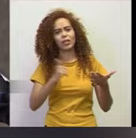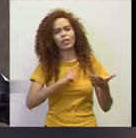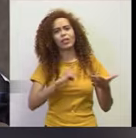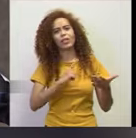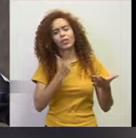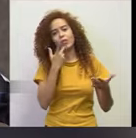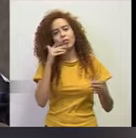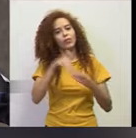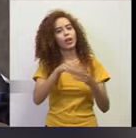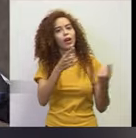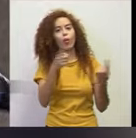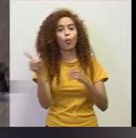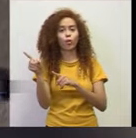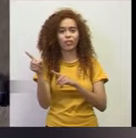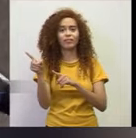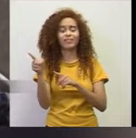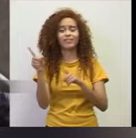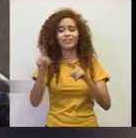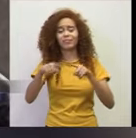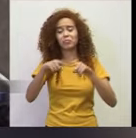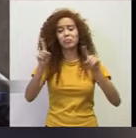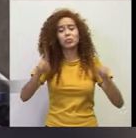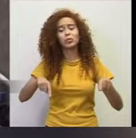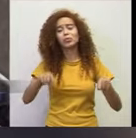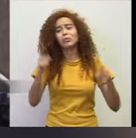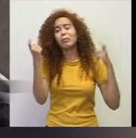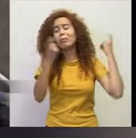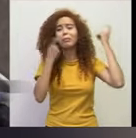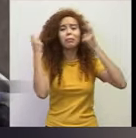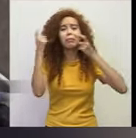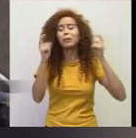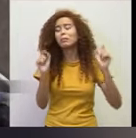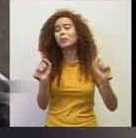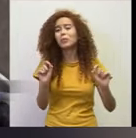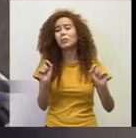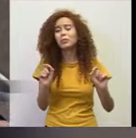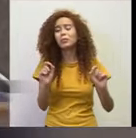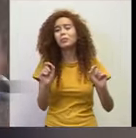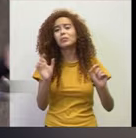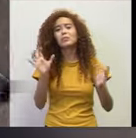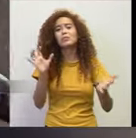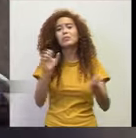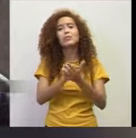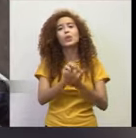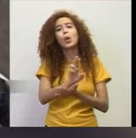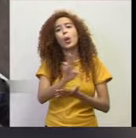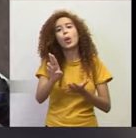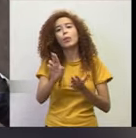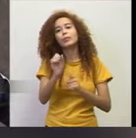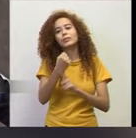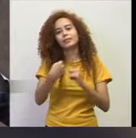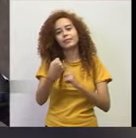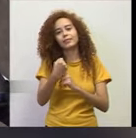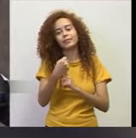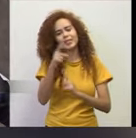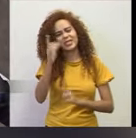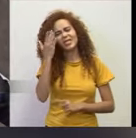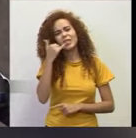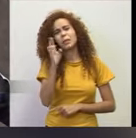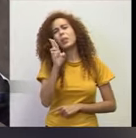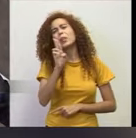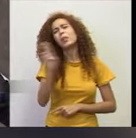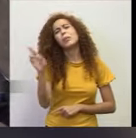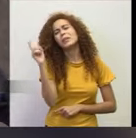um e eu irei votar contra. Projetos que se preocupam em registrar o nome social. Aquele nome